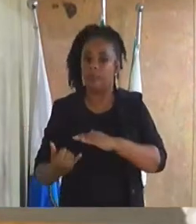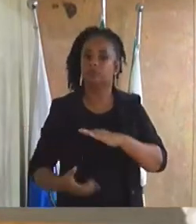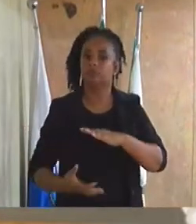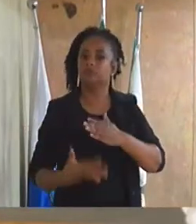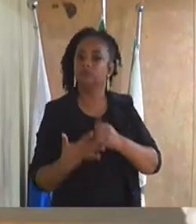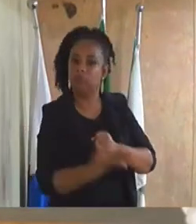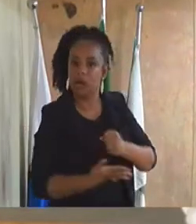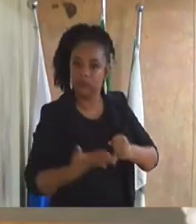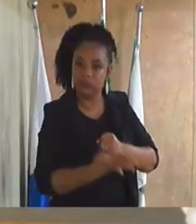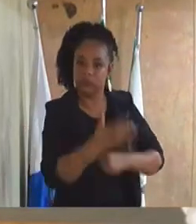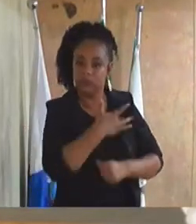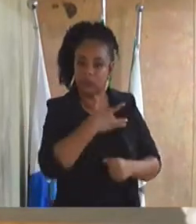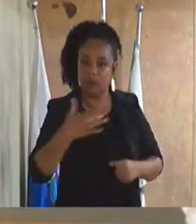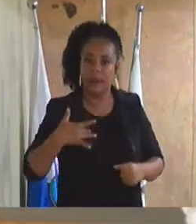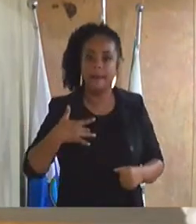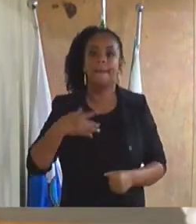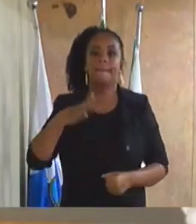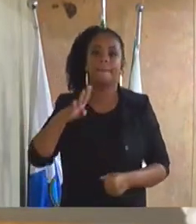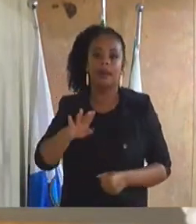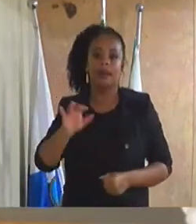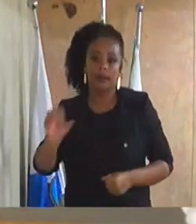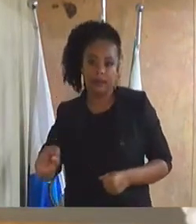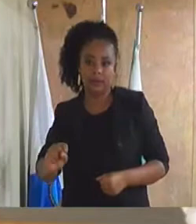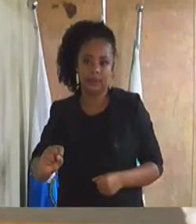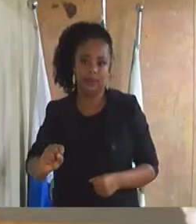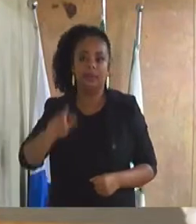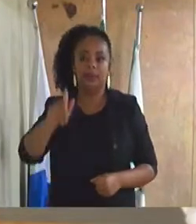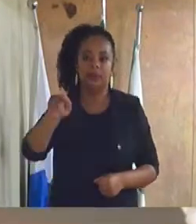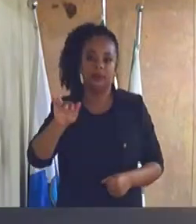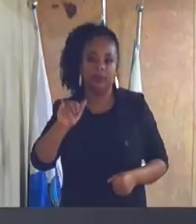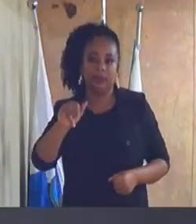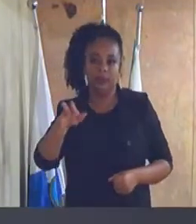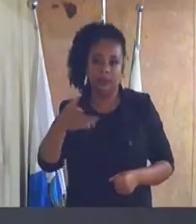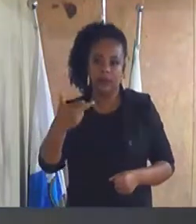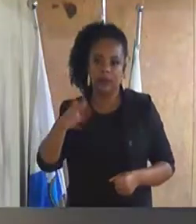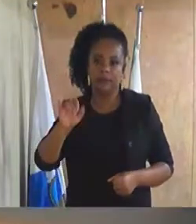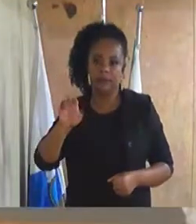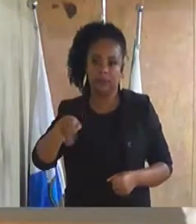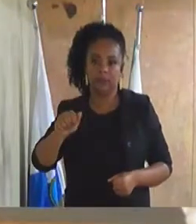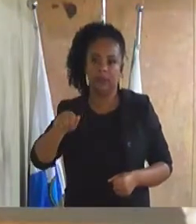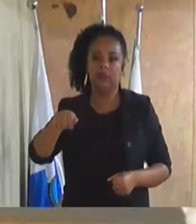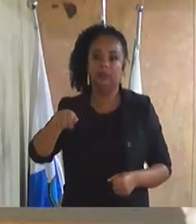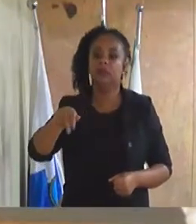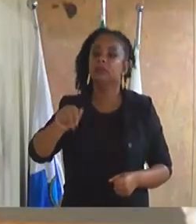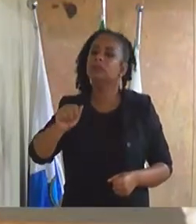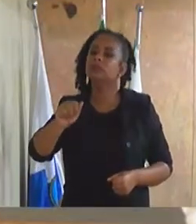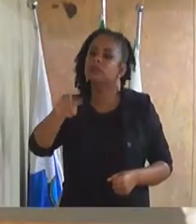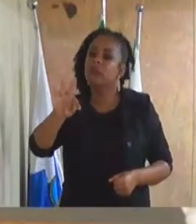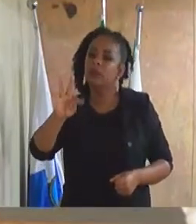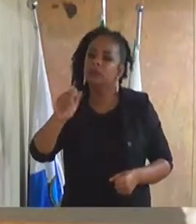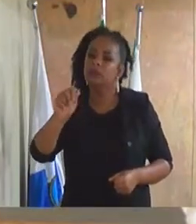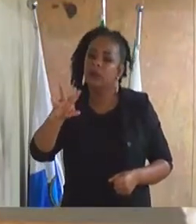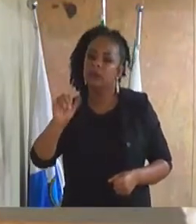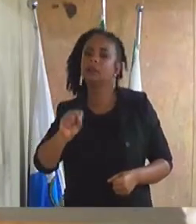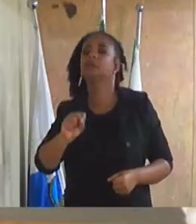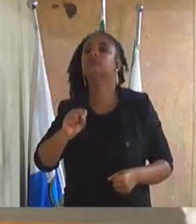Guilhermina Aparecida, Periceia Tavares, Guilhermina Tavares, o equipamento público em construção